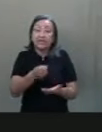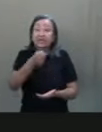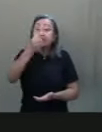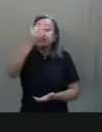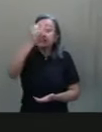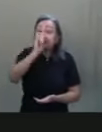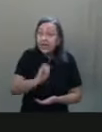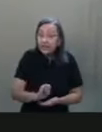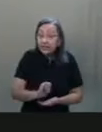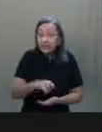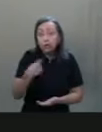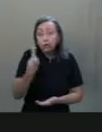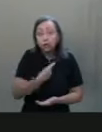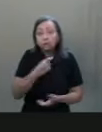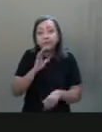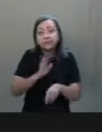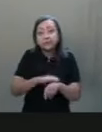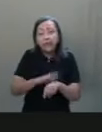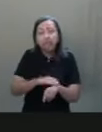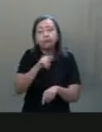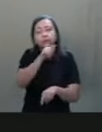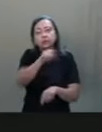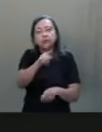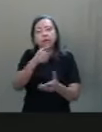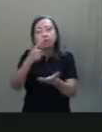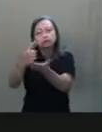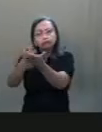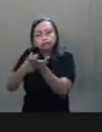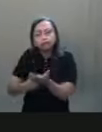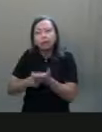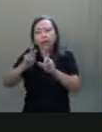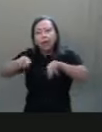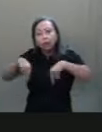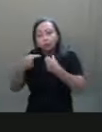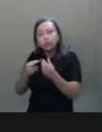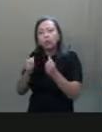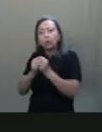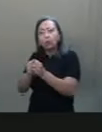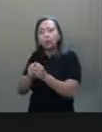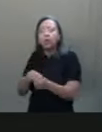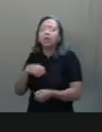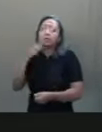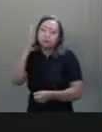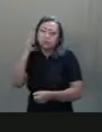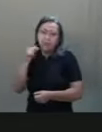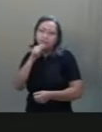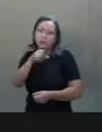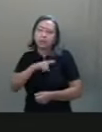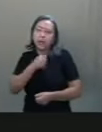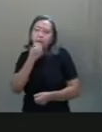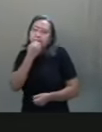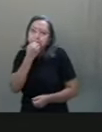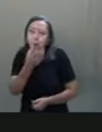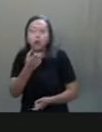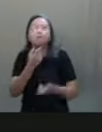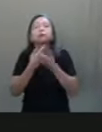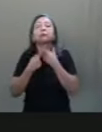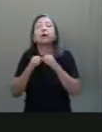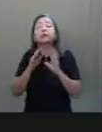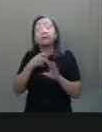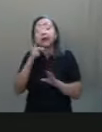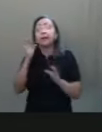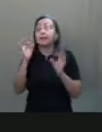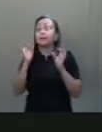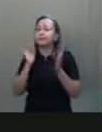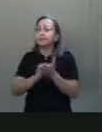tempo de você sentar com os seus pais, eu sei que você teria boa vontade de dizer, olha, isso aqui de fato não dá.